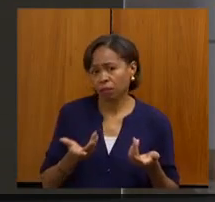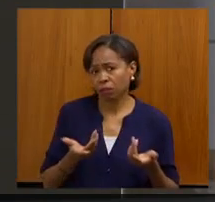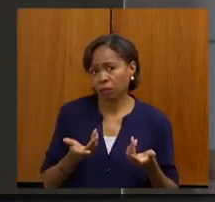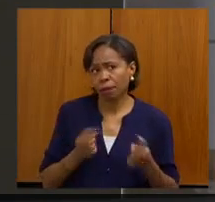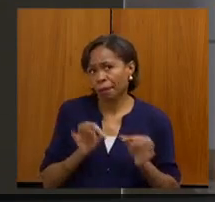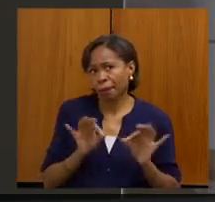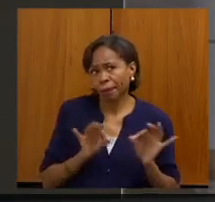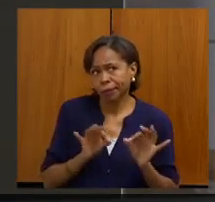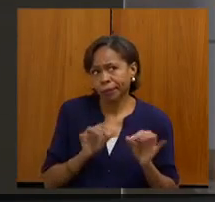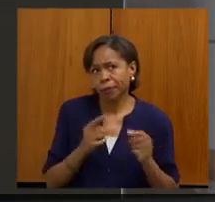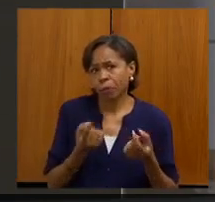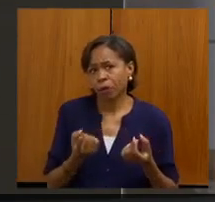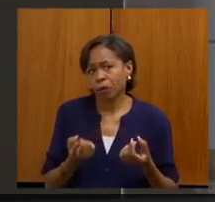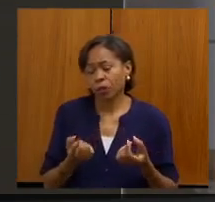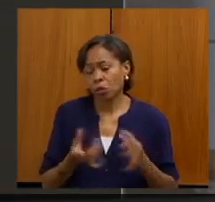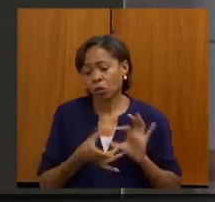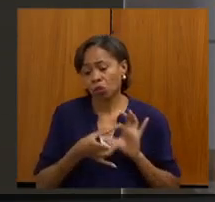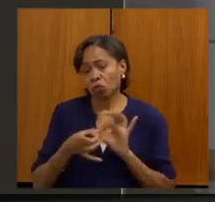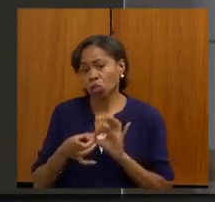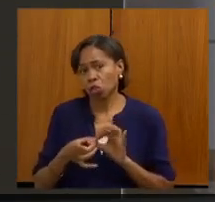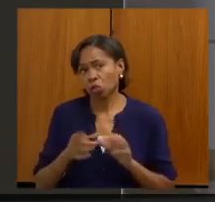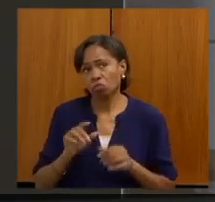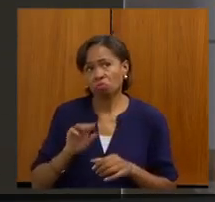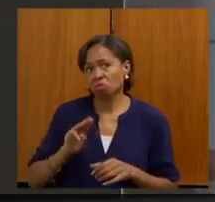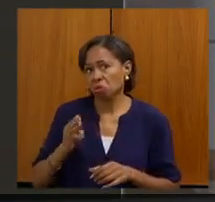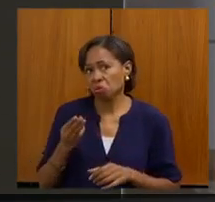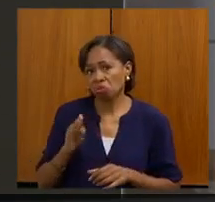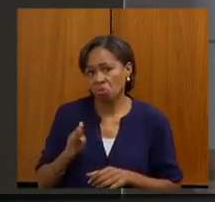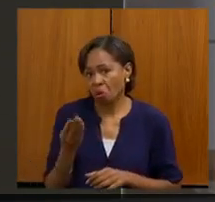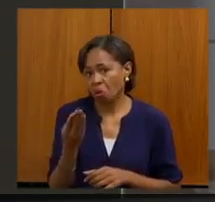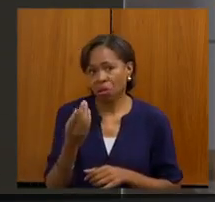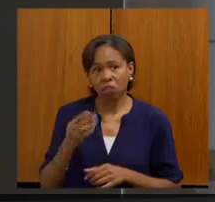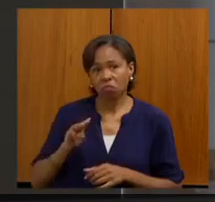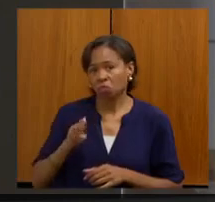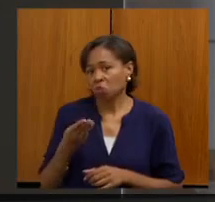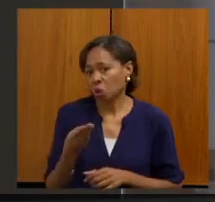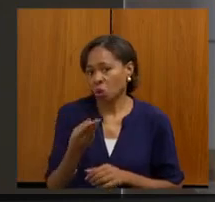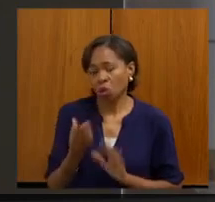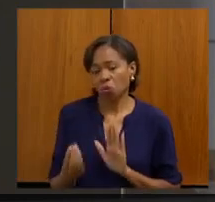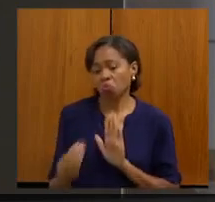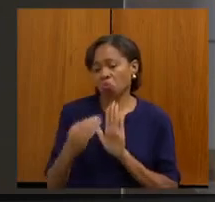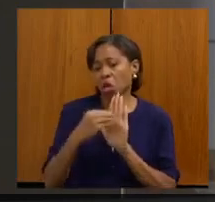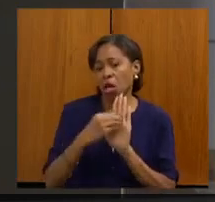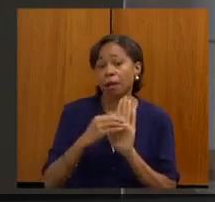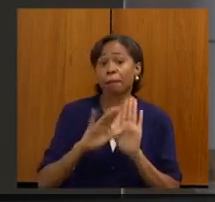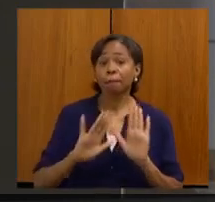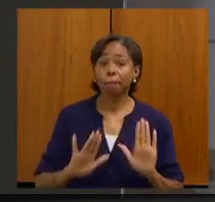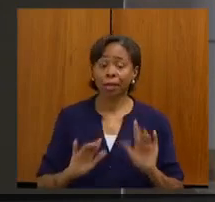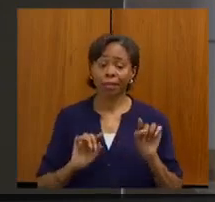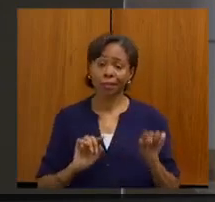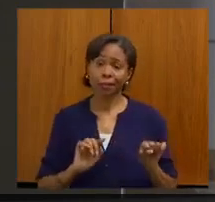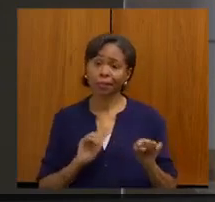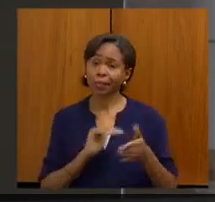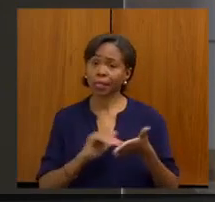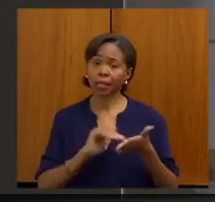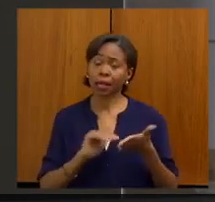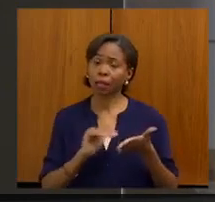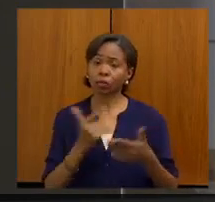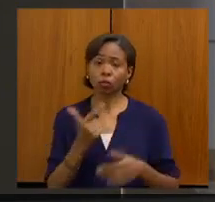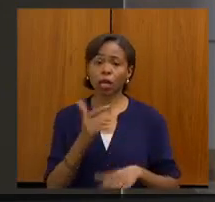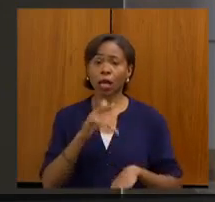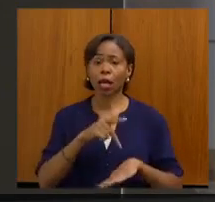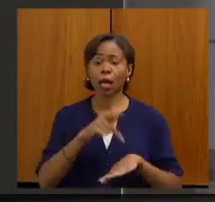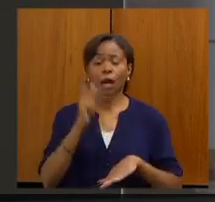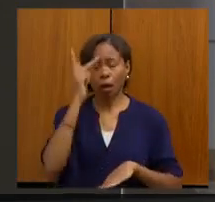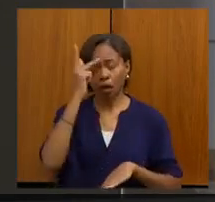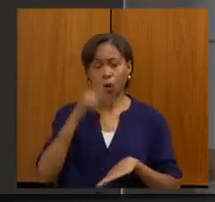planeja, vincula X bilhões ou milhões, coloca na peça, mas o secretário não tem autonomia financeira. E o